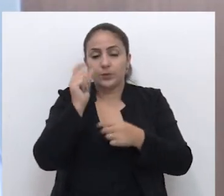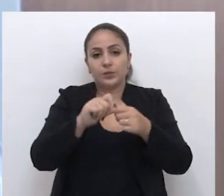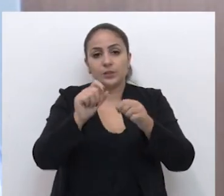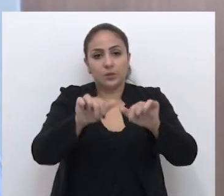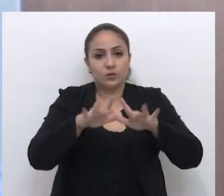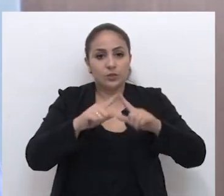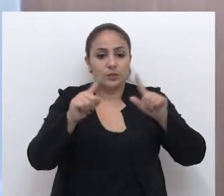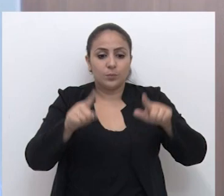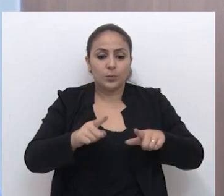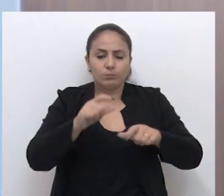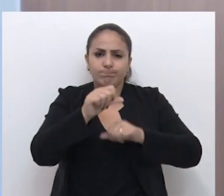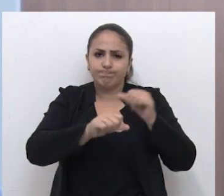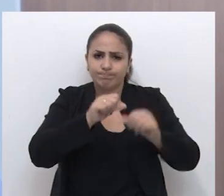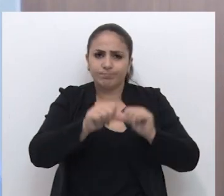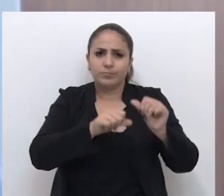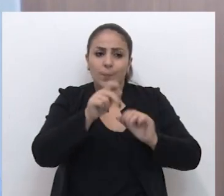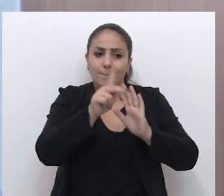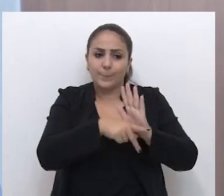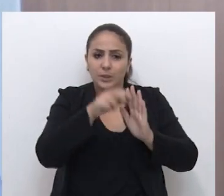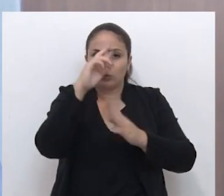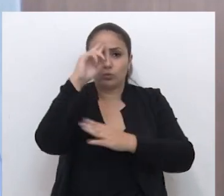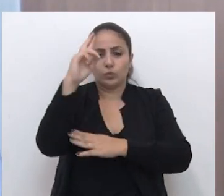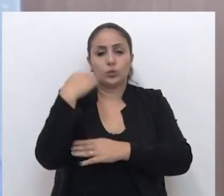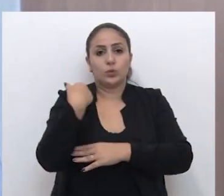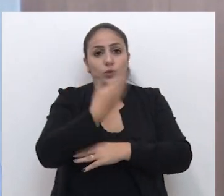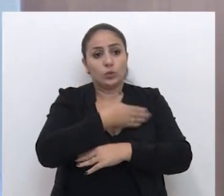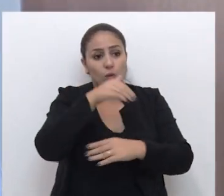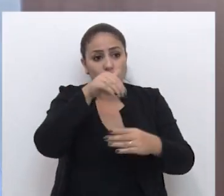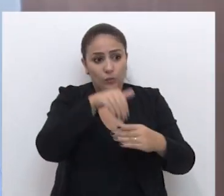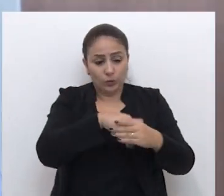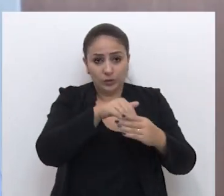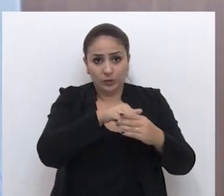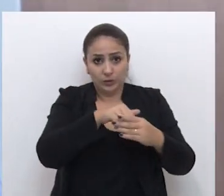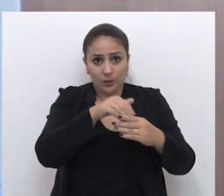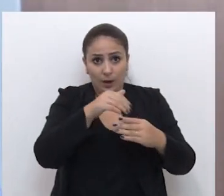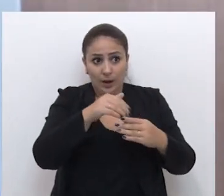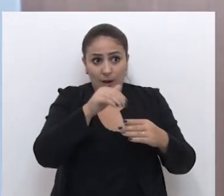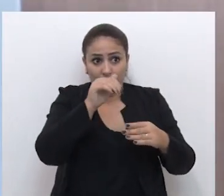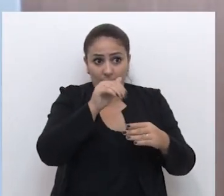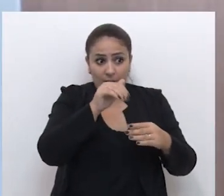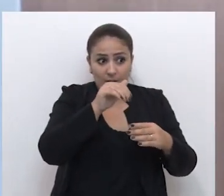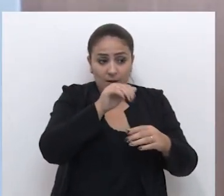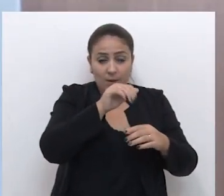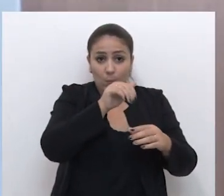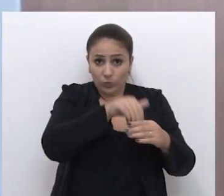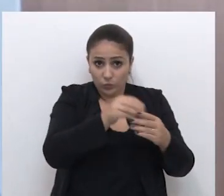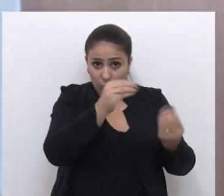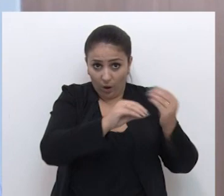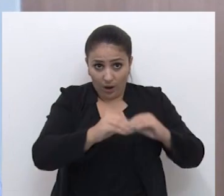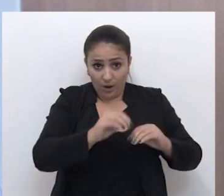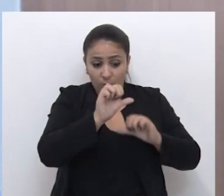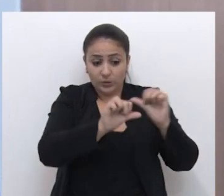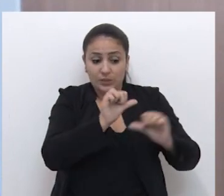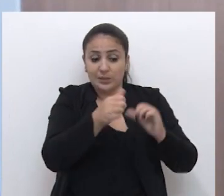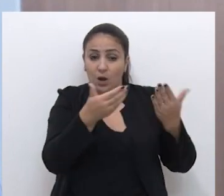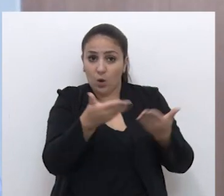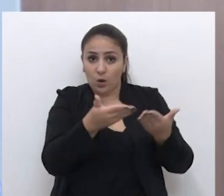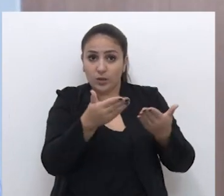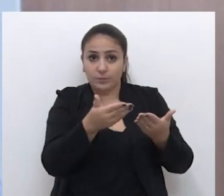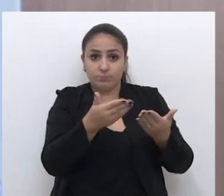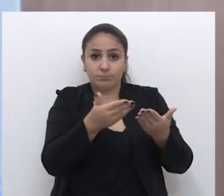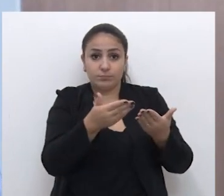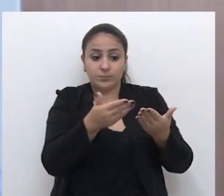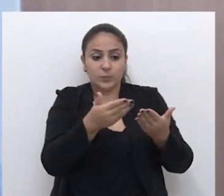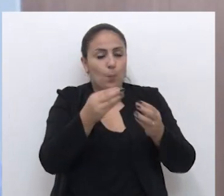públicas para a mudança do plano diretor. Se nós votarmos este momento, se nós votarmos esta alteração do zoneamento neste momento,